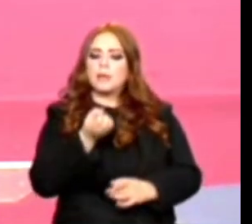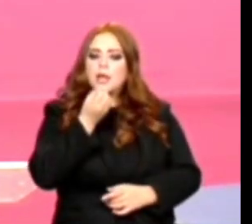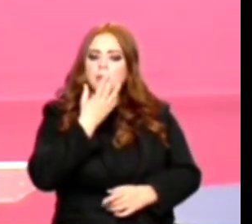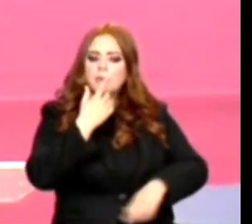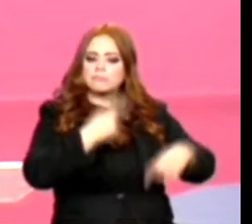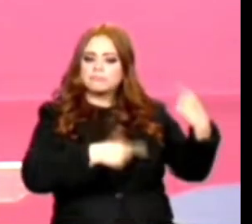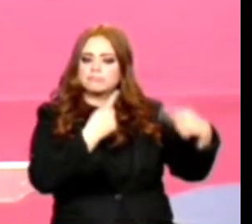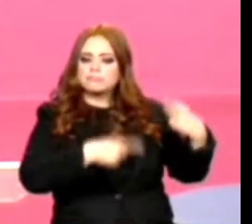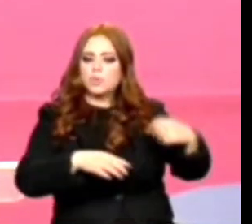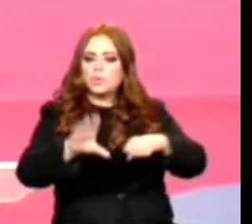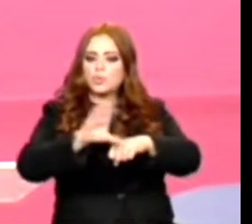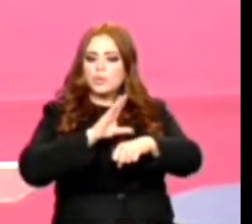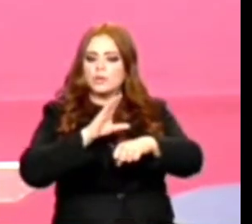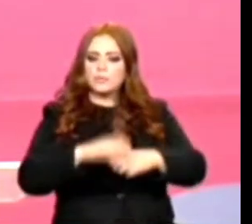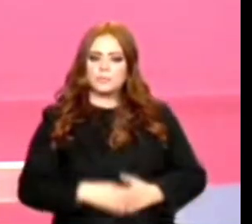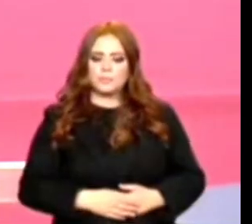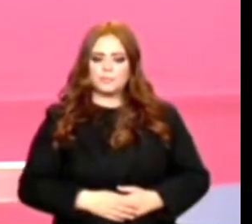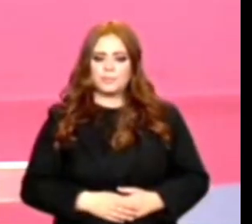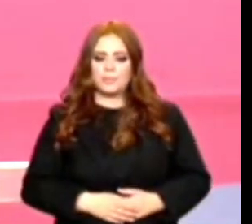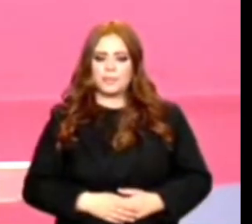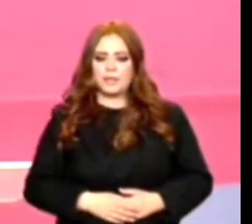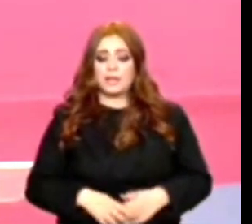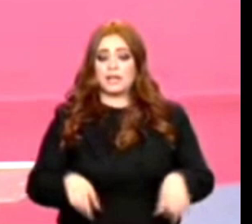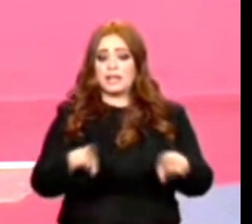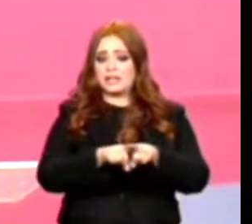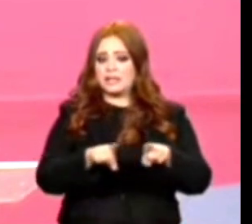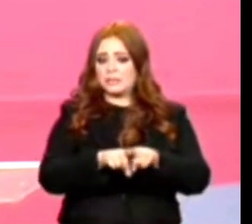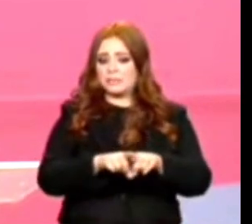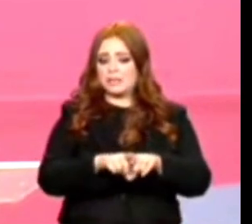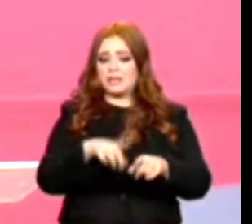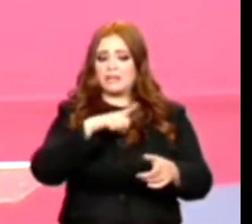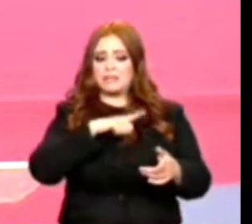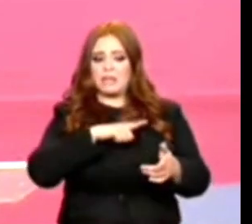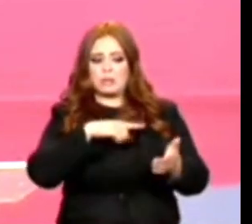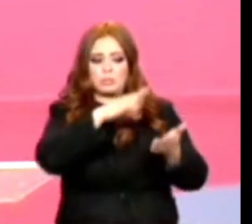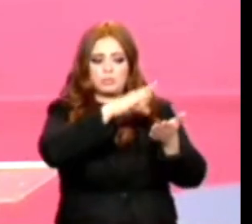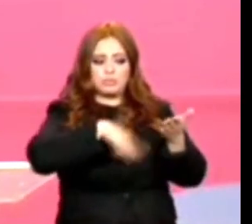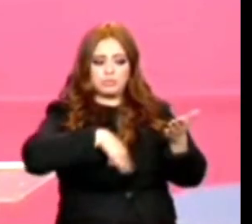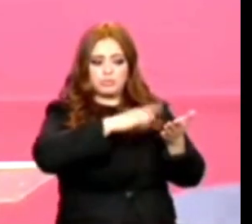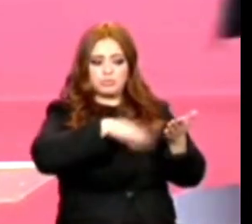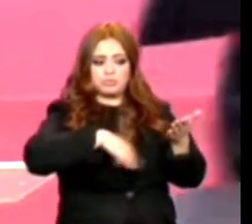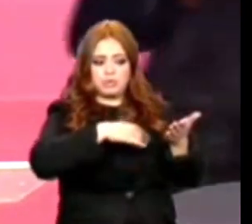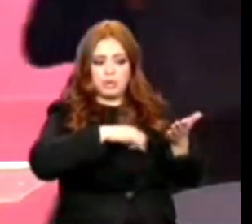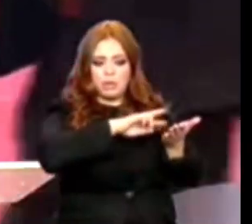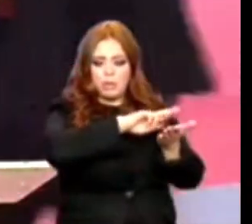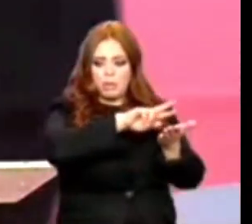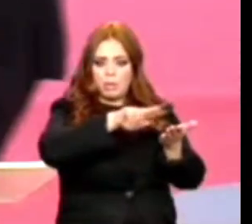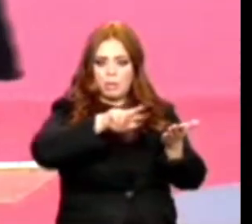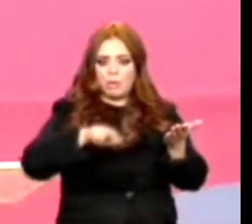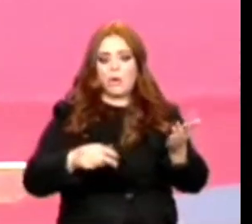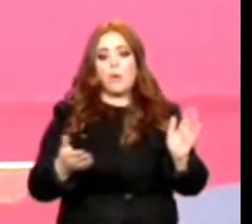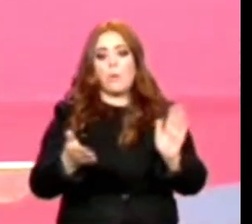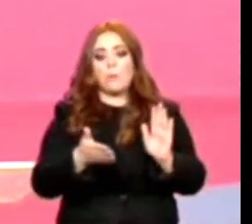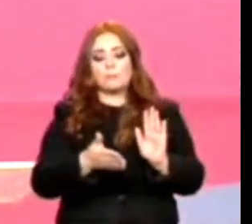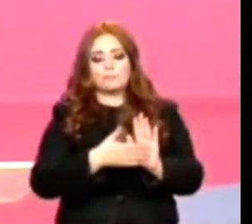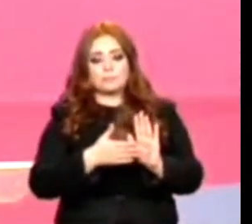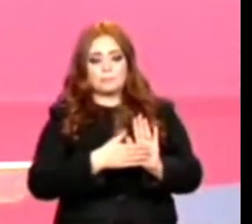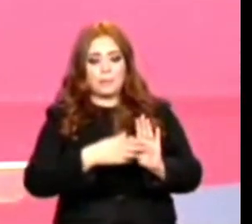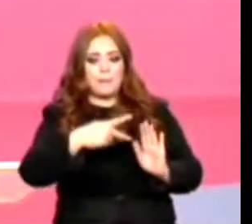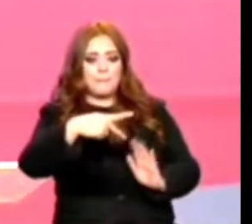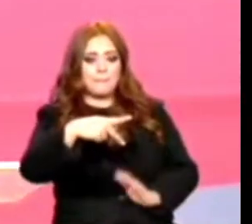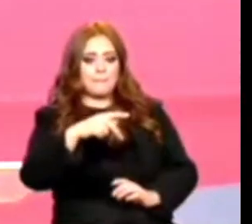crédito. Ela passa pela desburocratização e está aqui no PAC, o portal